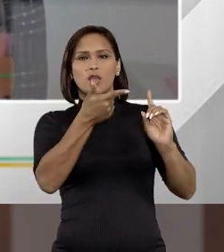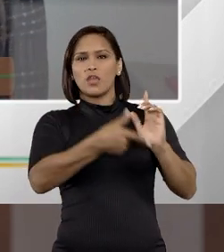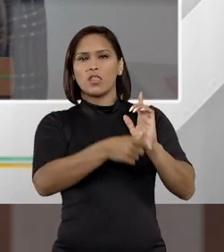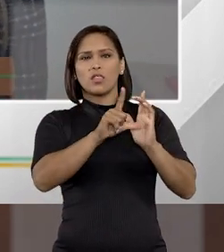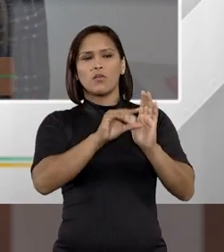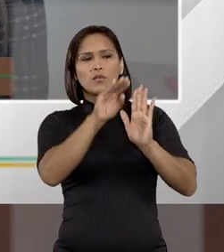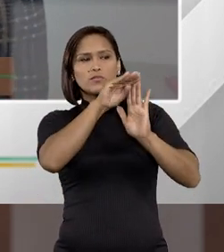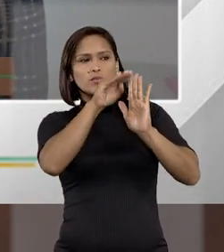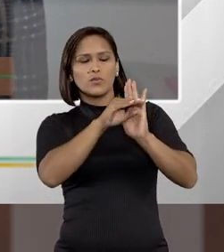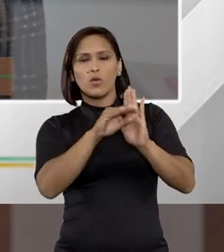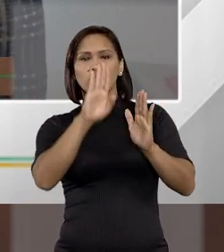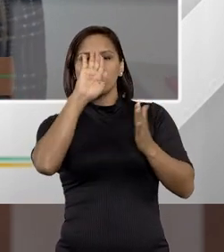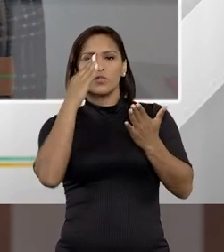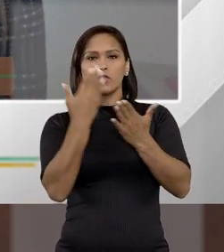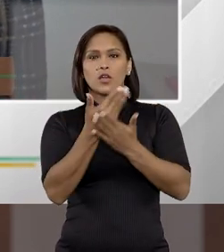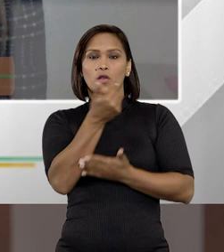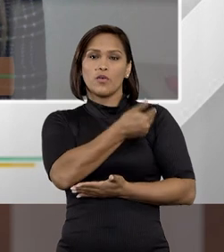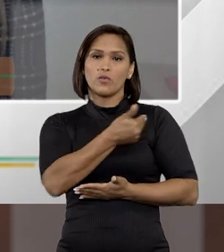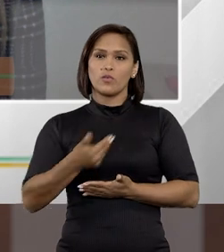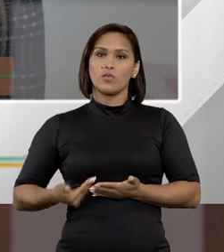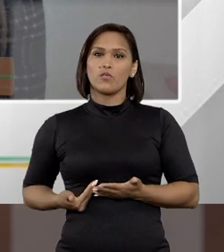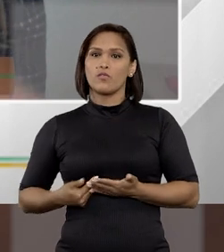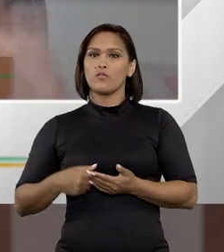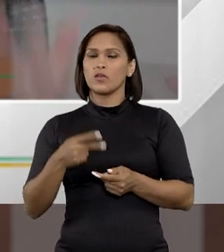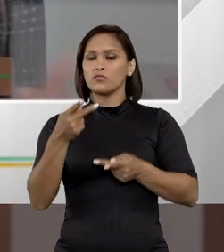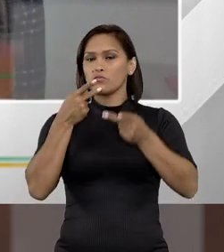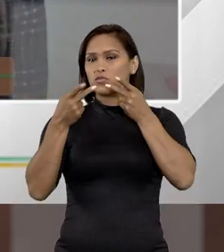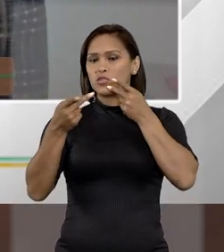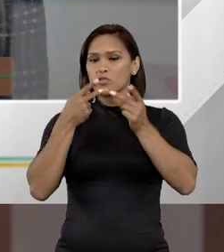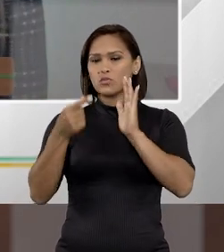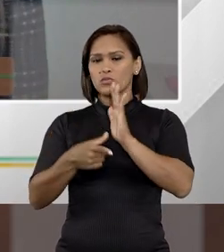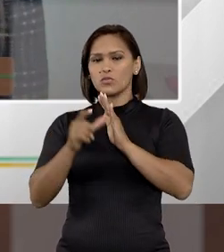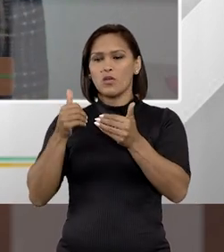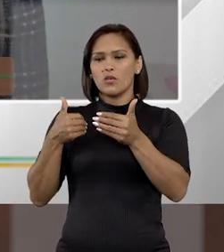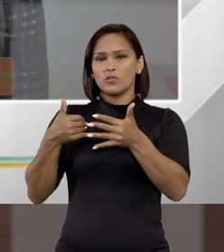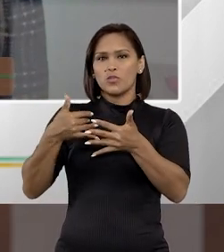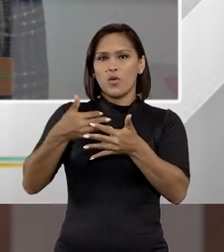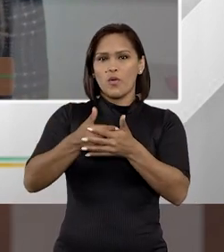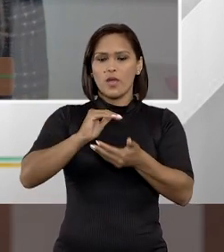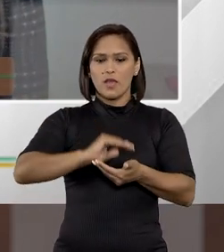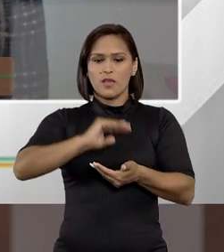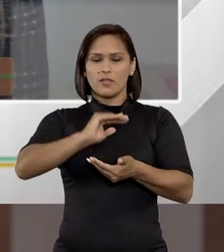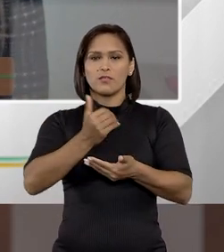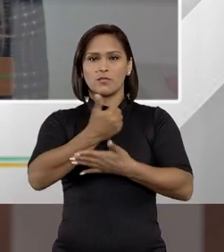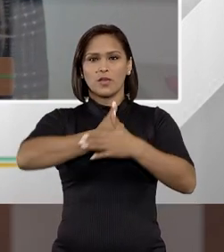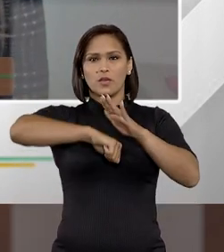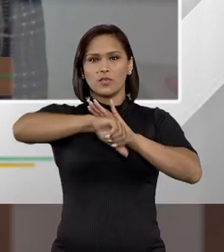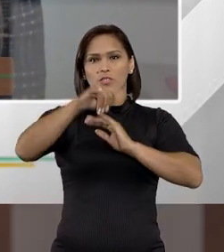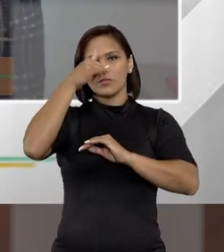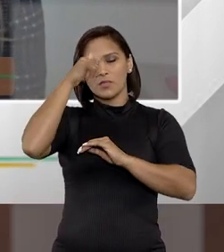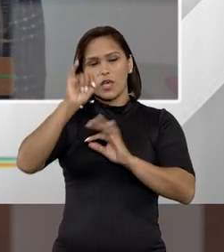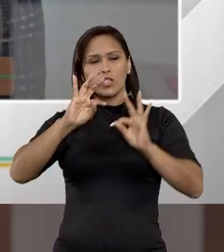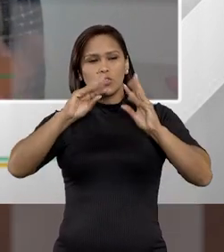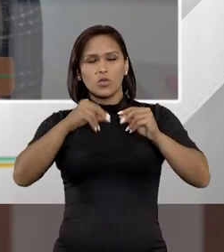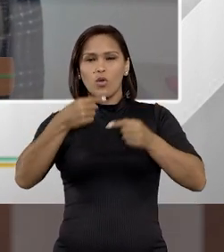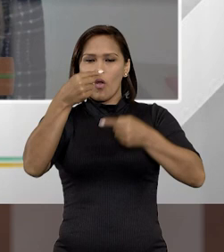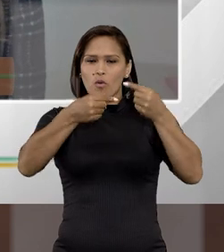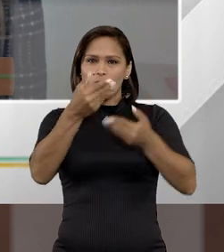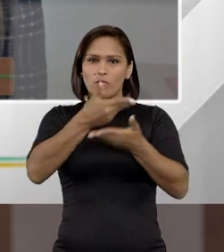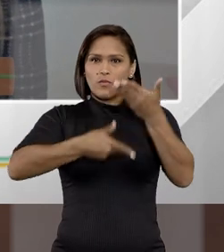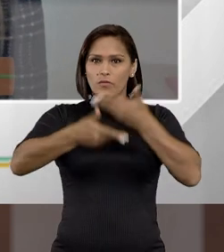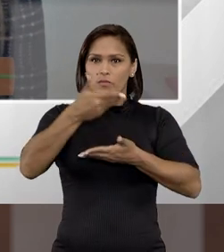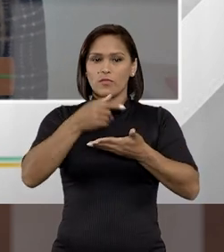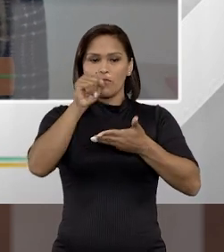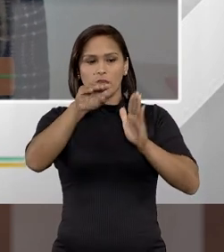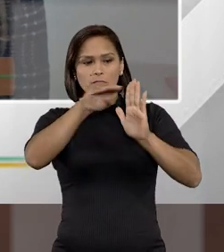não era, a rigor, a perspectiva que o governo discursou ao trazer esse pacote, né, tanto que houve toda uma questão política